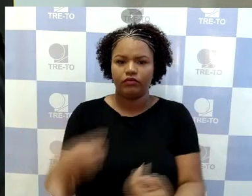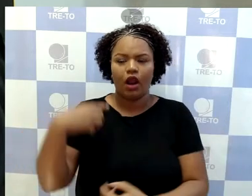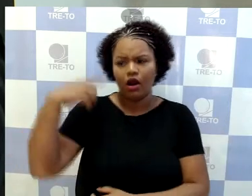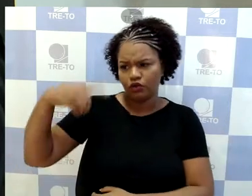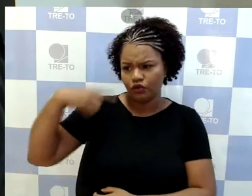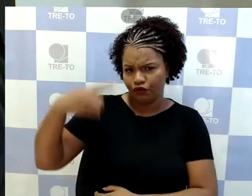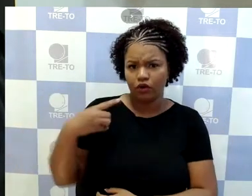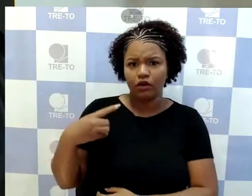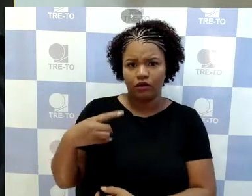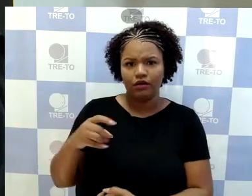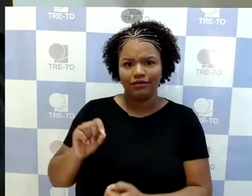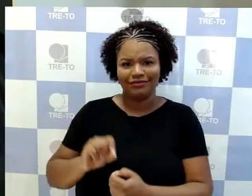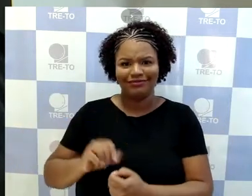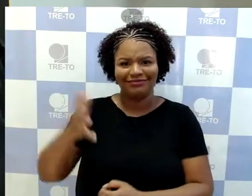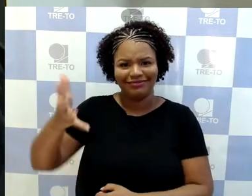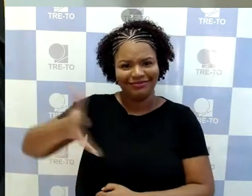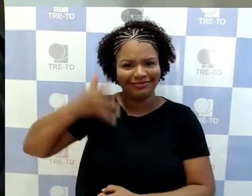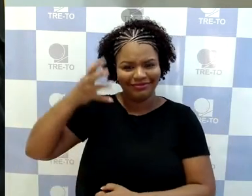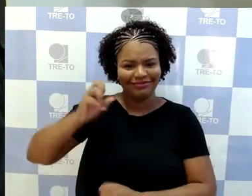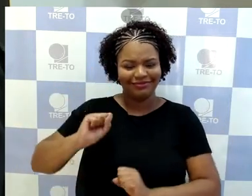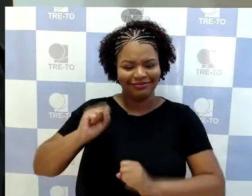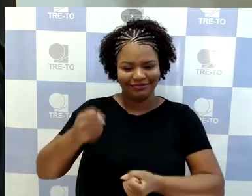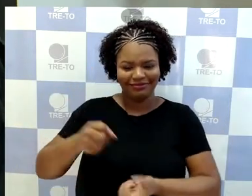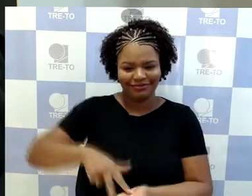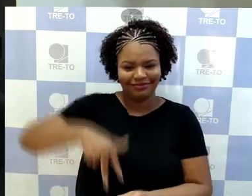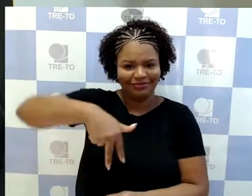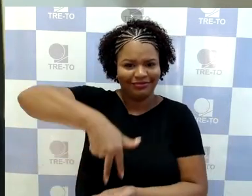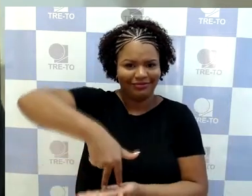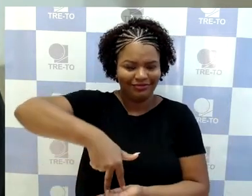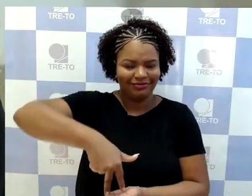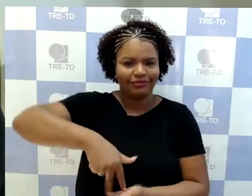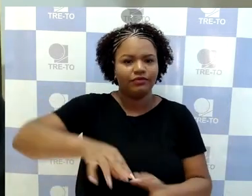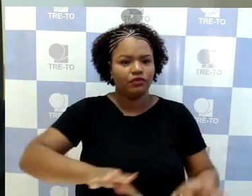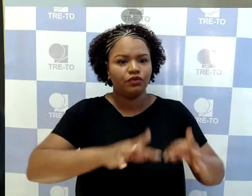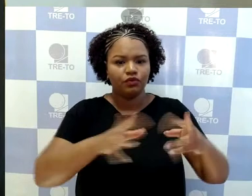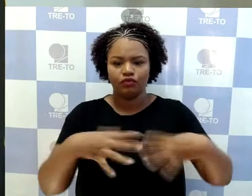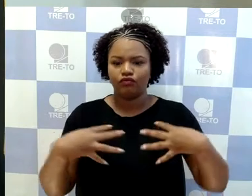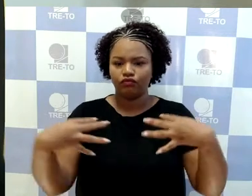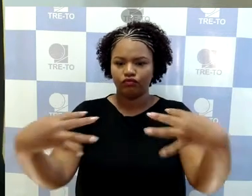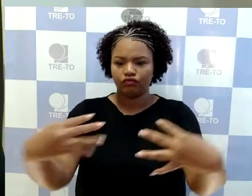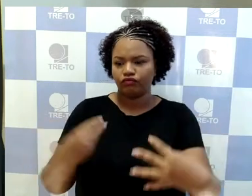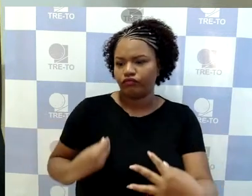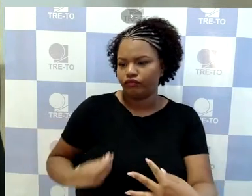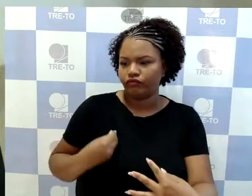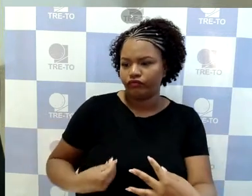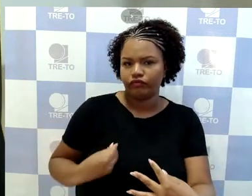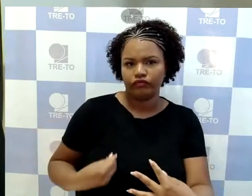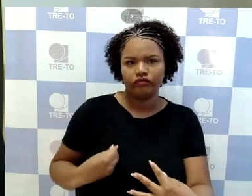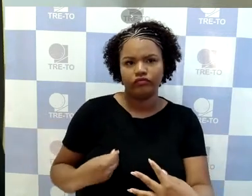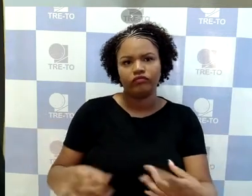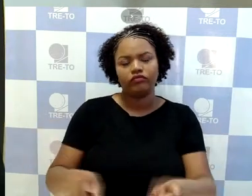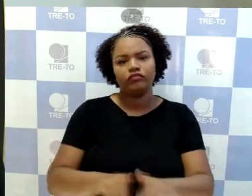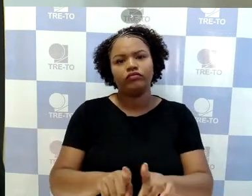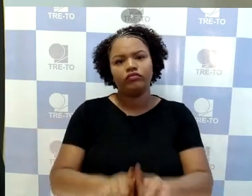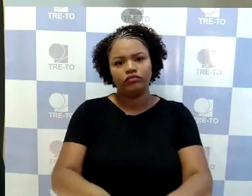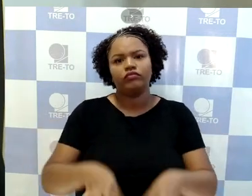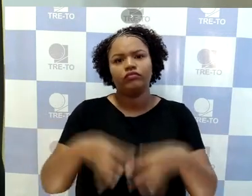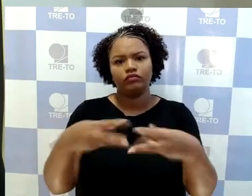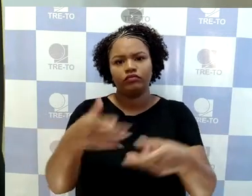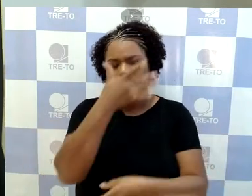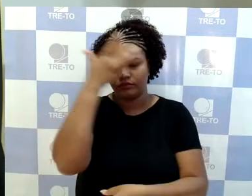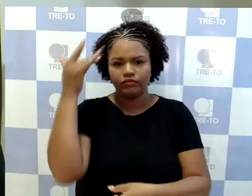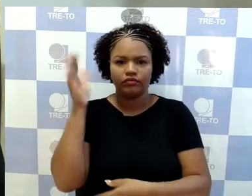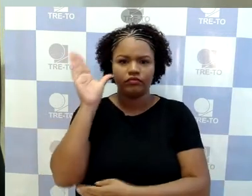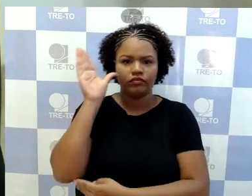sustentaram na tribuna, demais que fazem presentes, aos serventuários e demais pessoas que assistem à